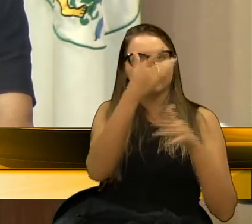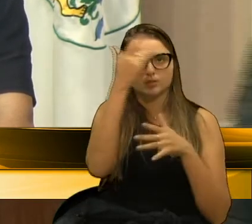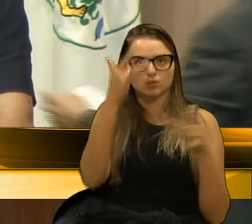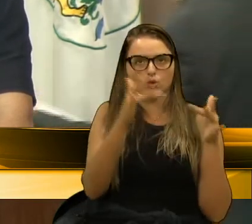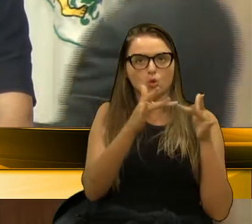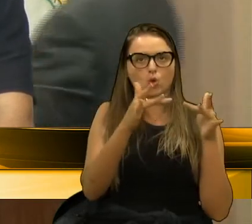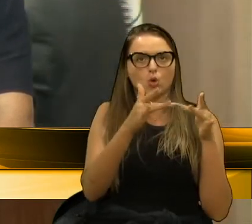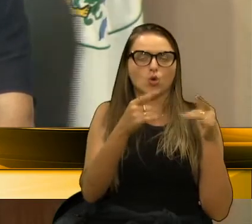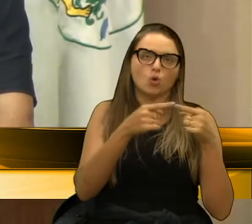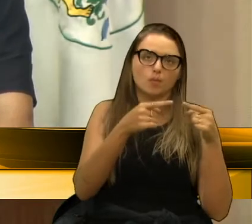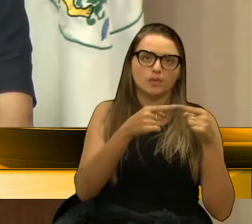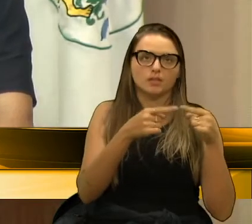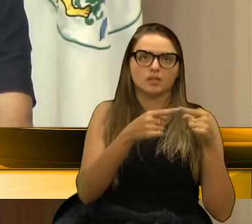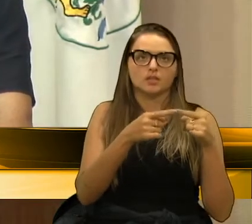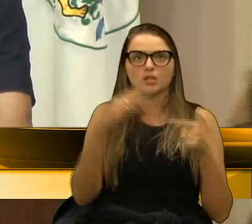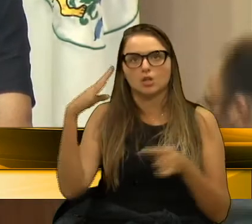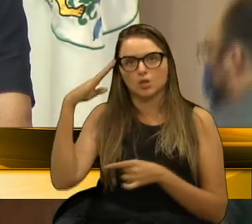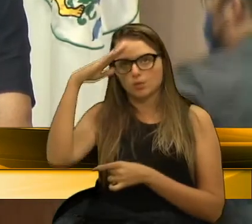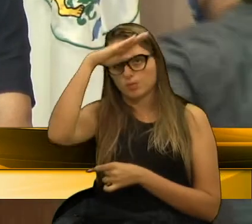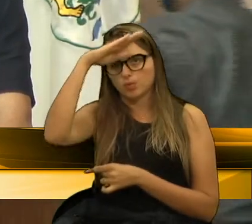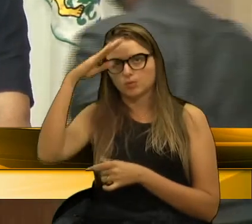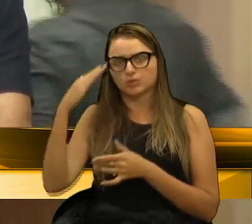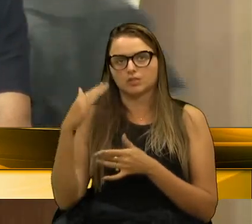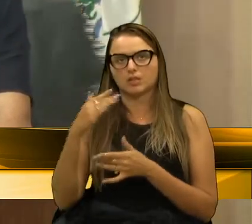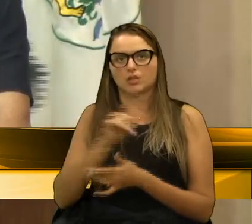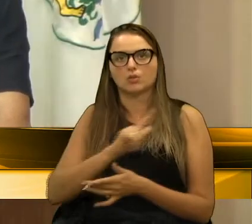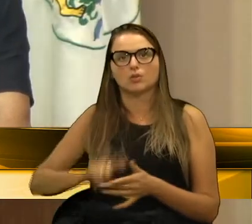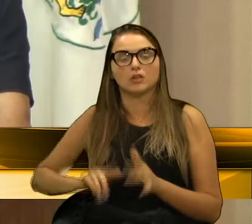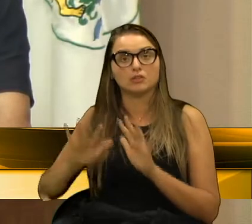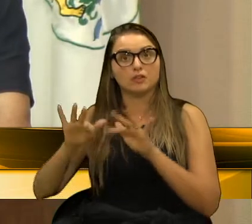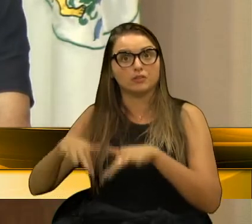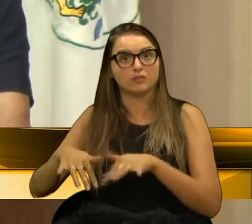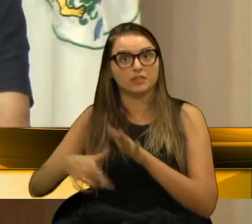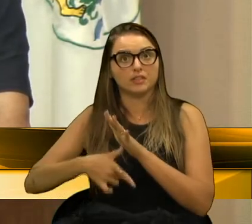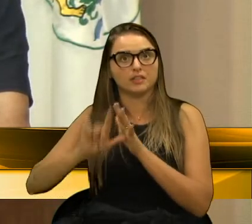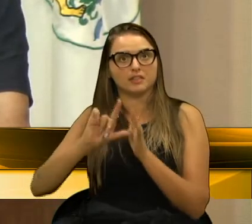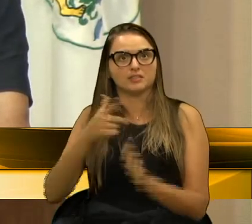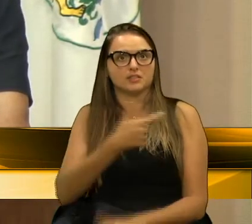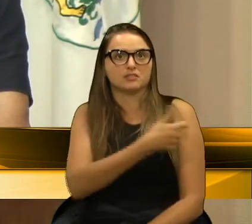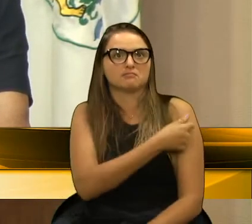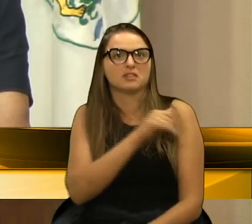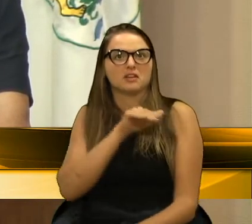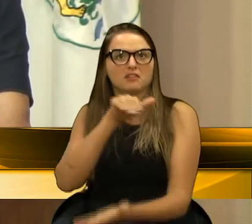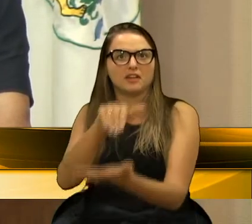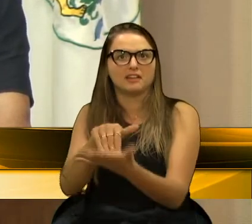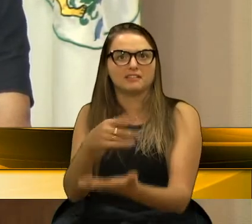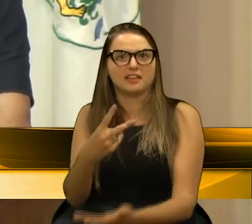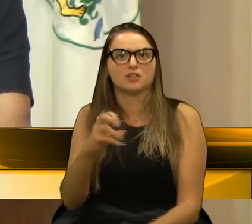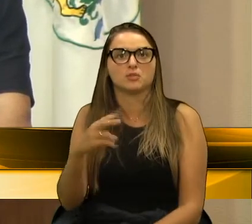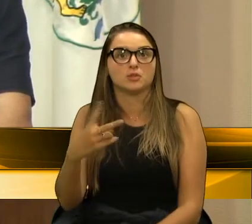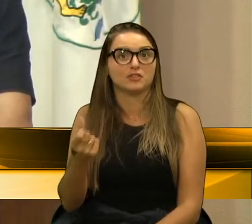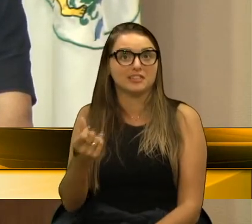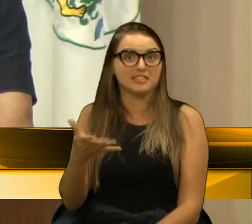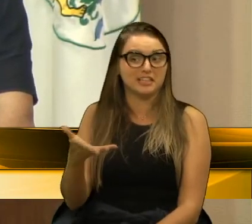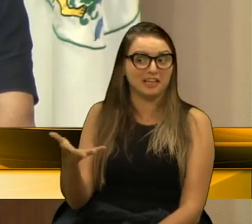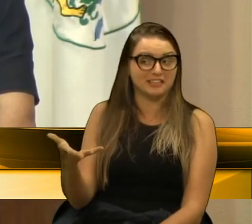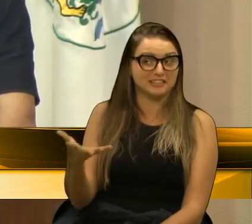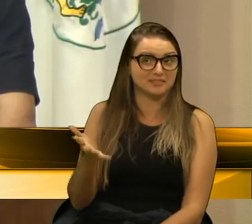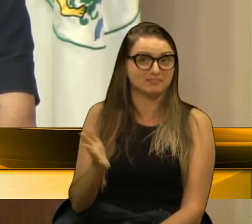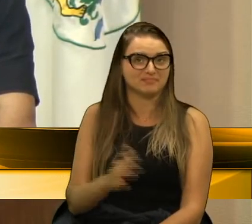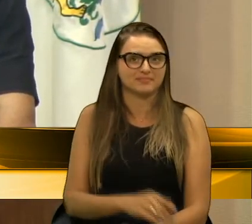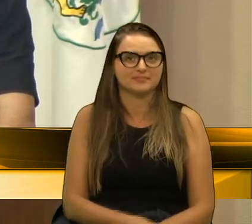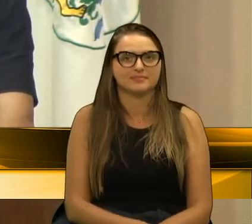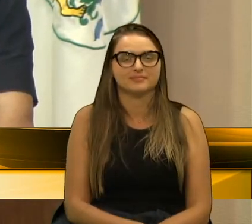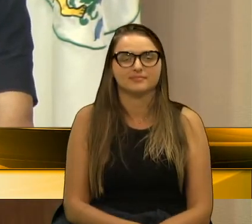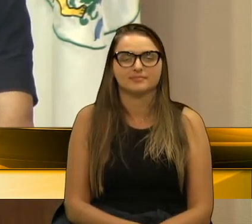vai terminar antes do final da vacinação? Nossa, será que vai até 2026? A palavra, vereador.